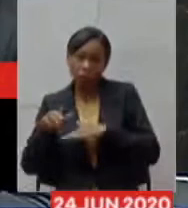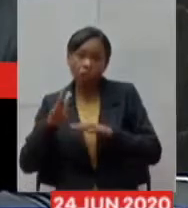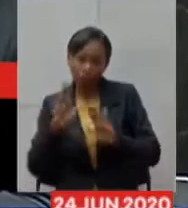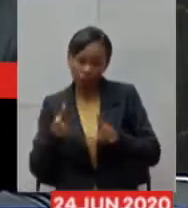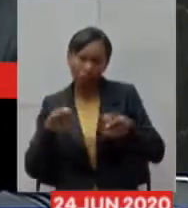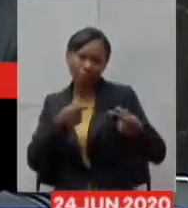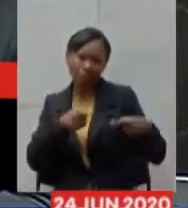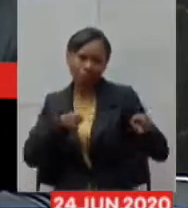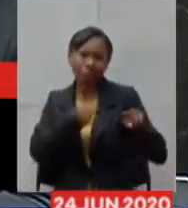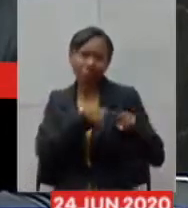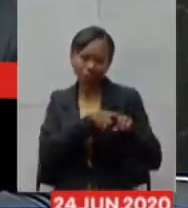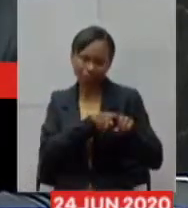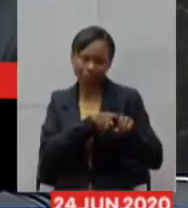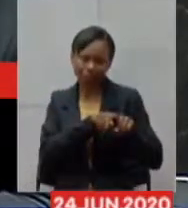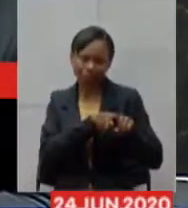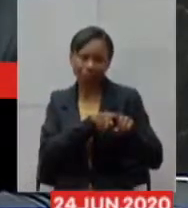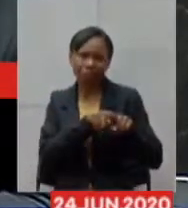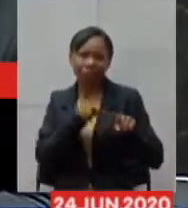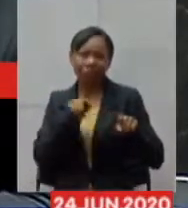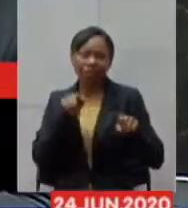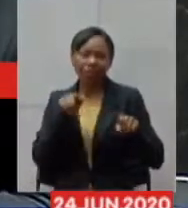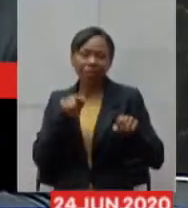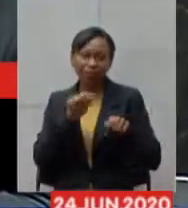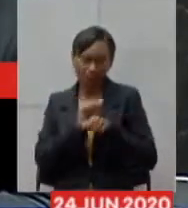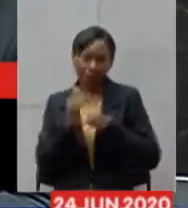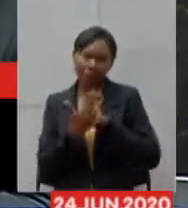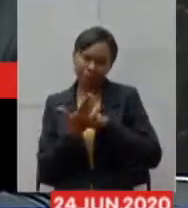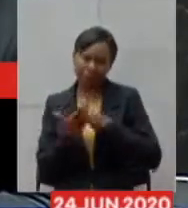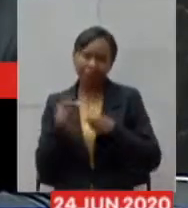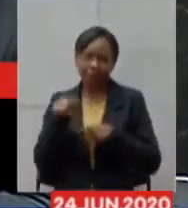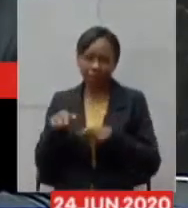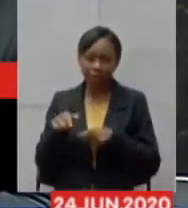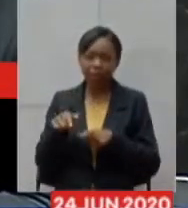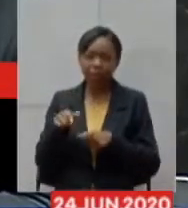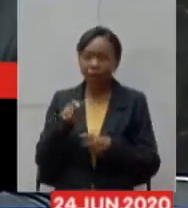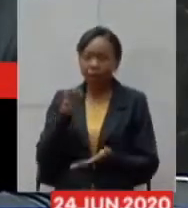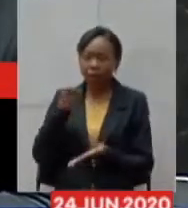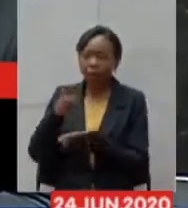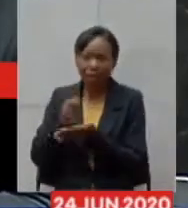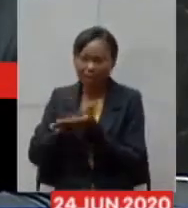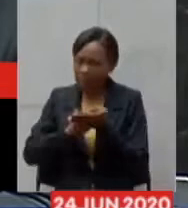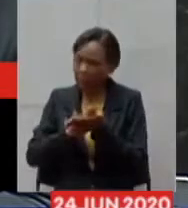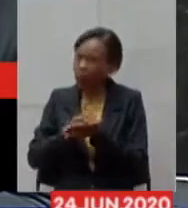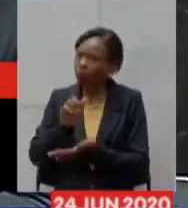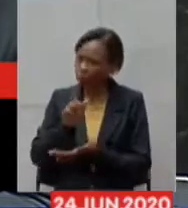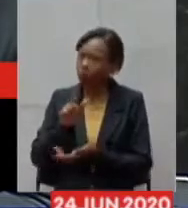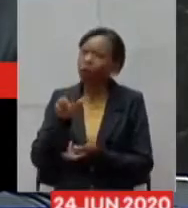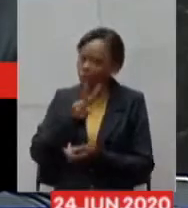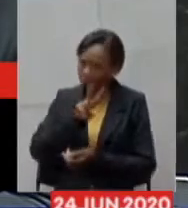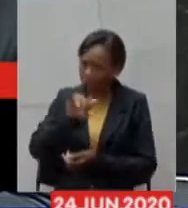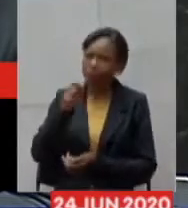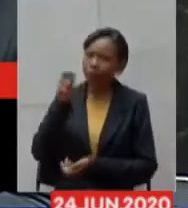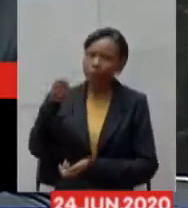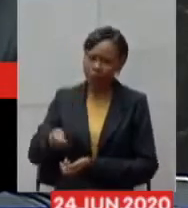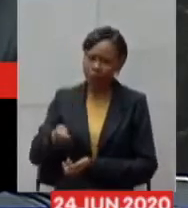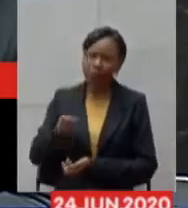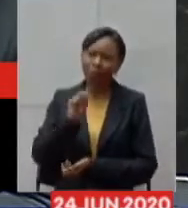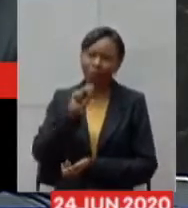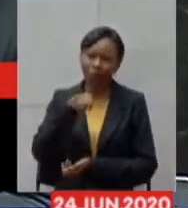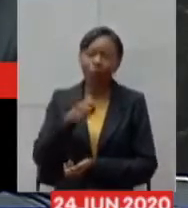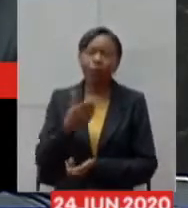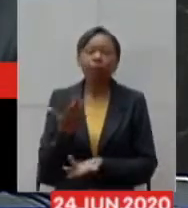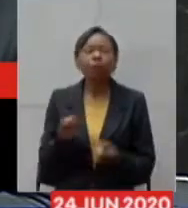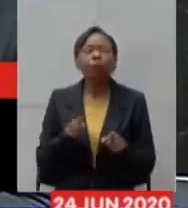nesse enfrentamento da covid não receberem os valores em relação ao pico que foi uma